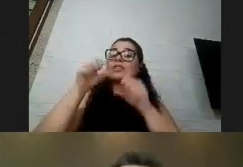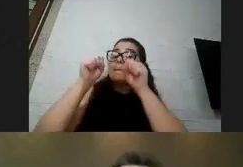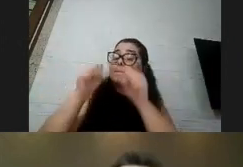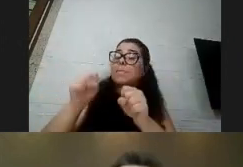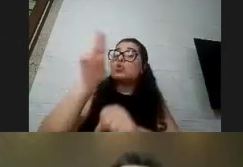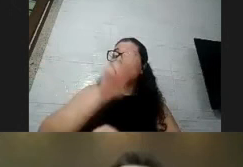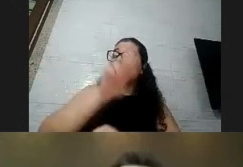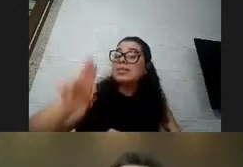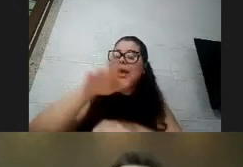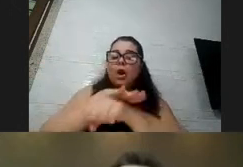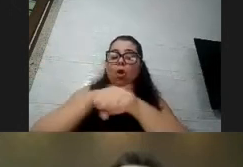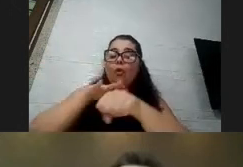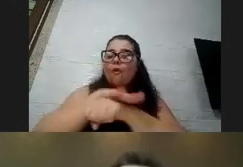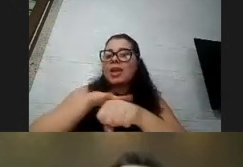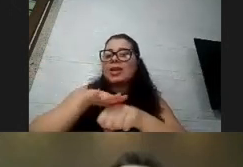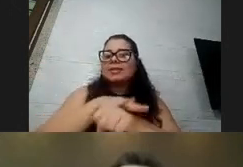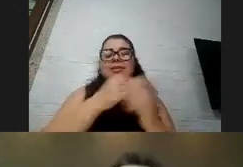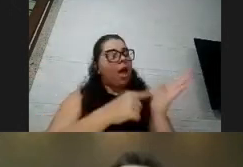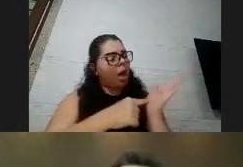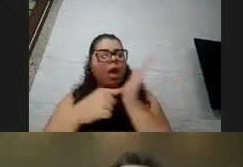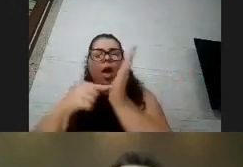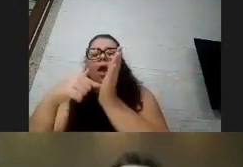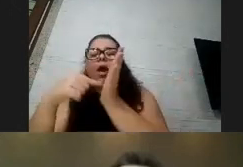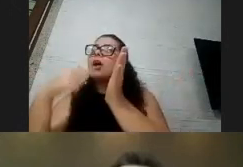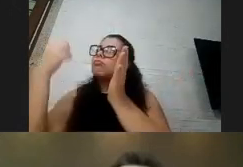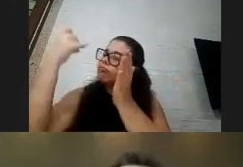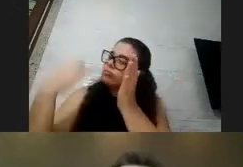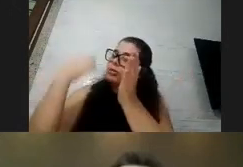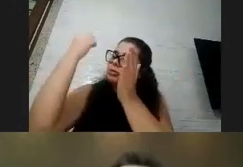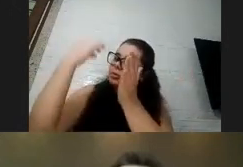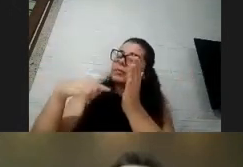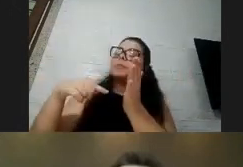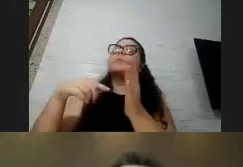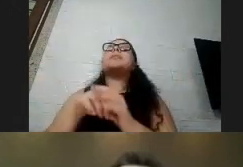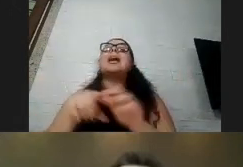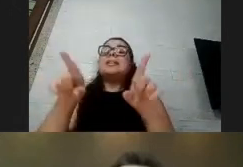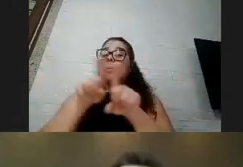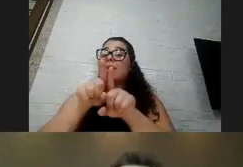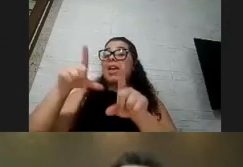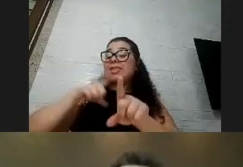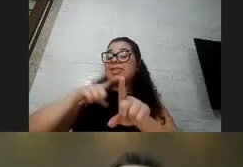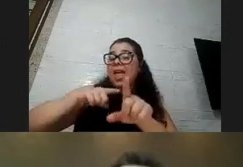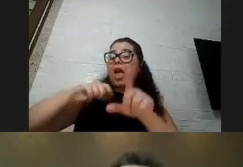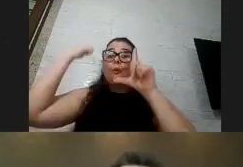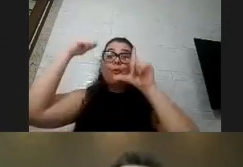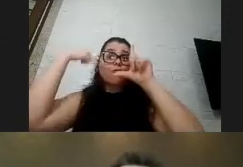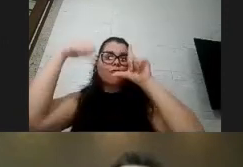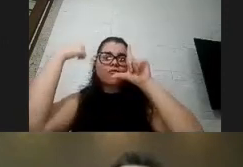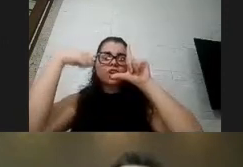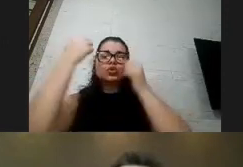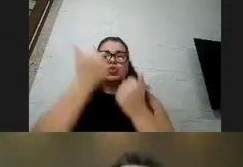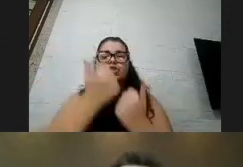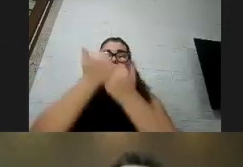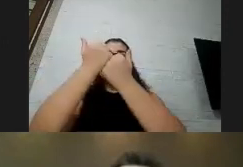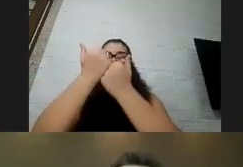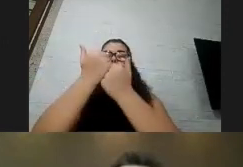conversa com ele como a gente vai ter já já um videozinho de apoio também com audiodescrição e libras